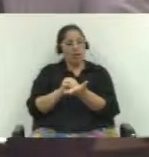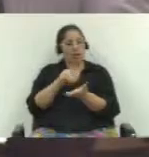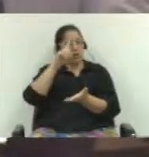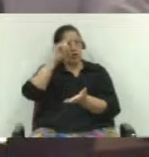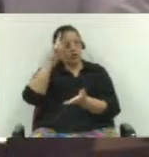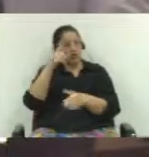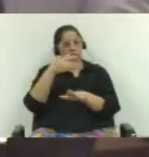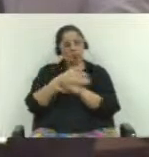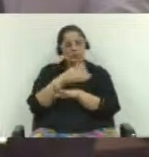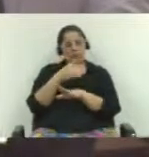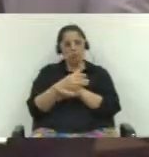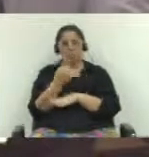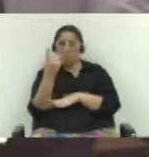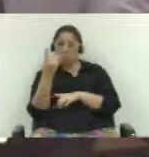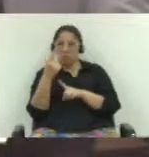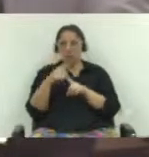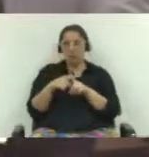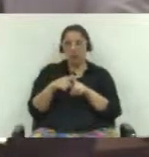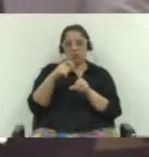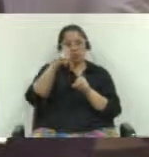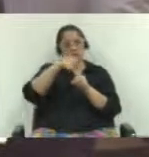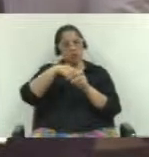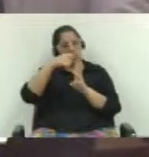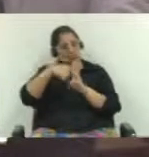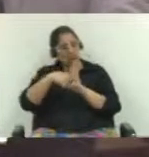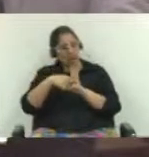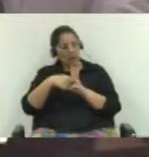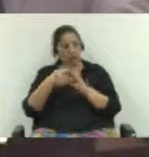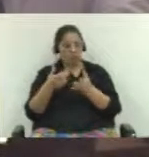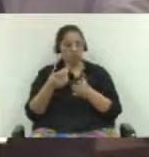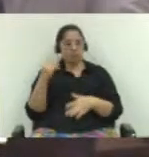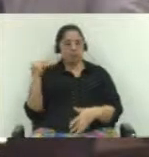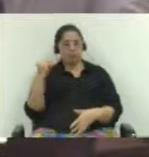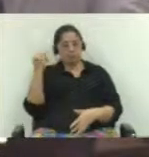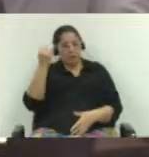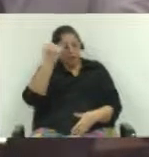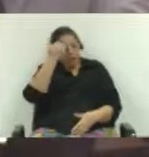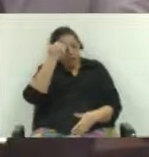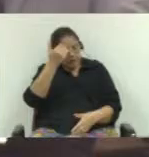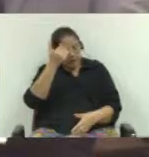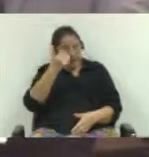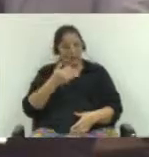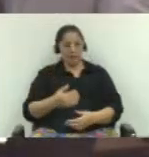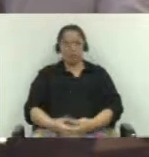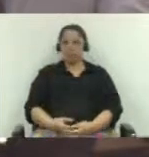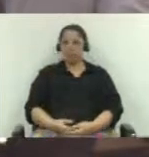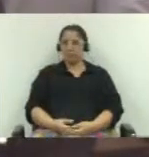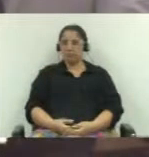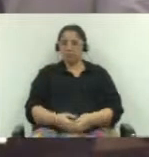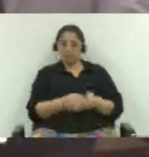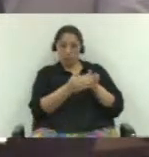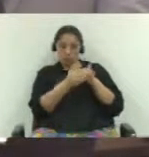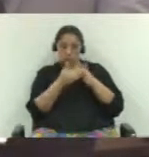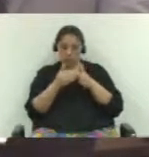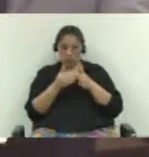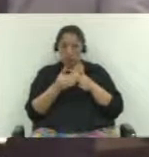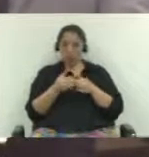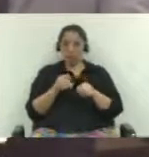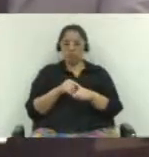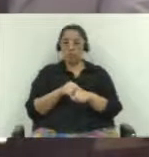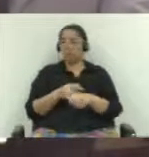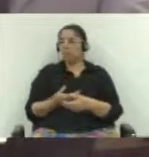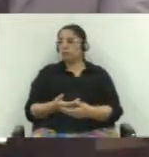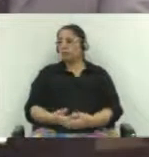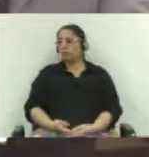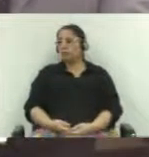Mas, se vossa excelência colocasse em sua agenda vir participar pelo menos uma vez por mês ou a